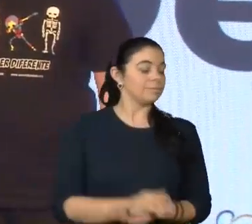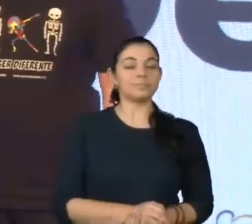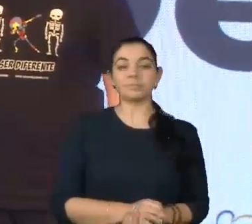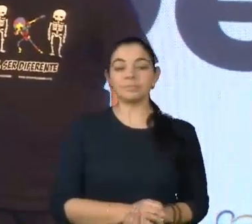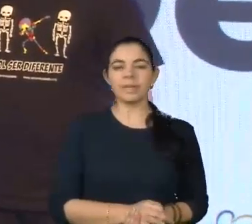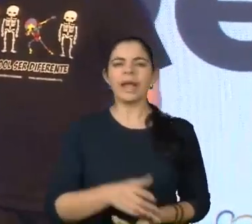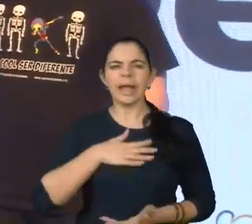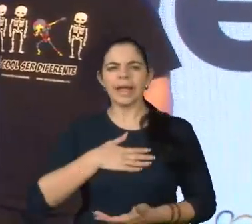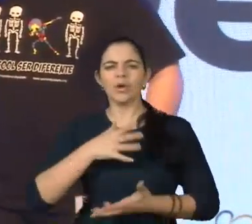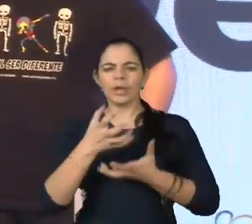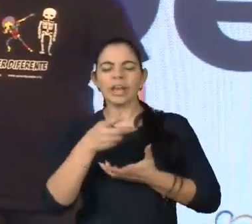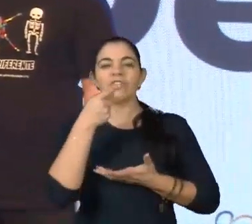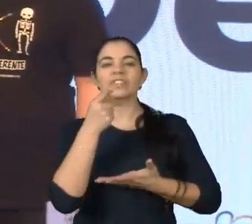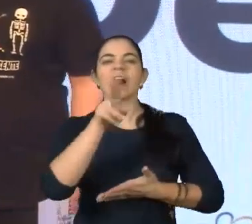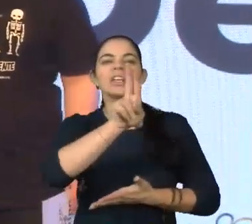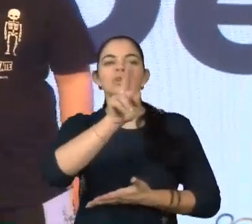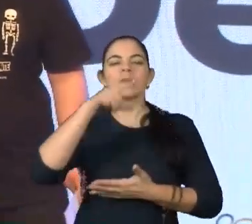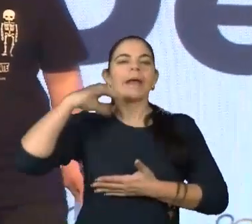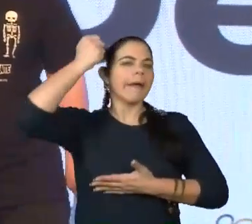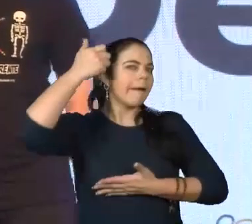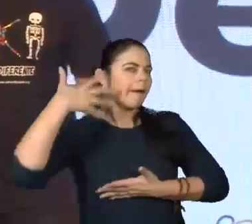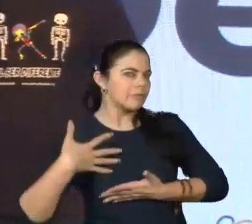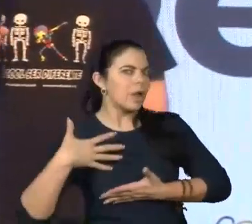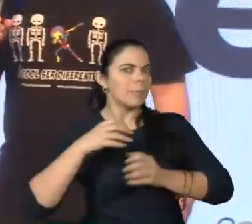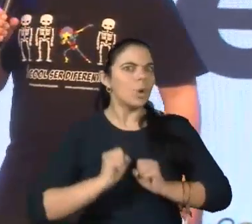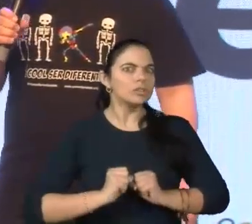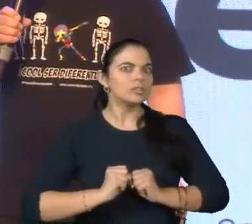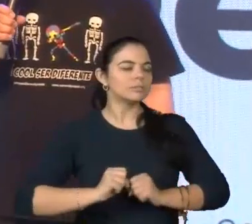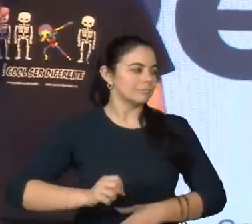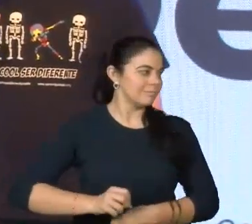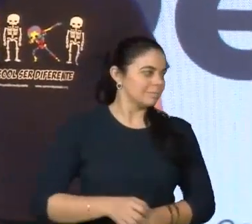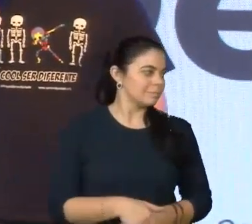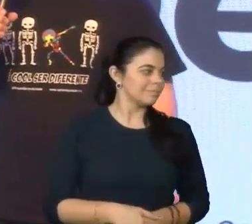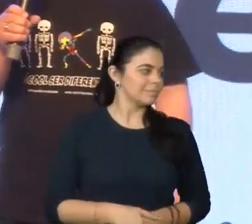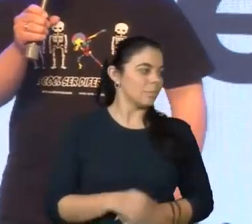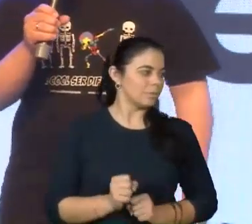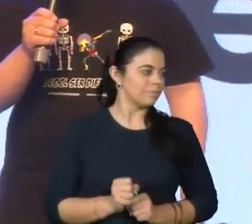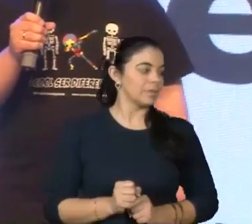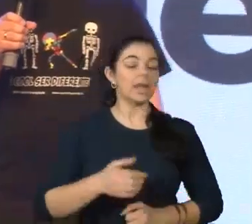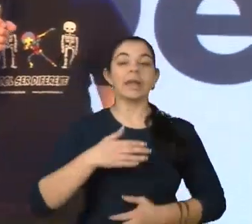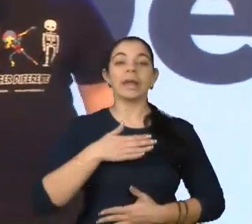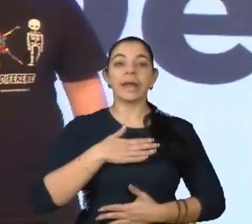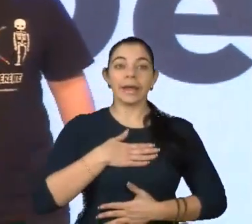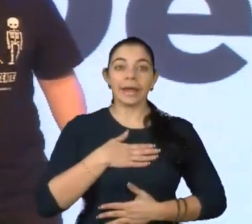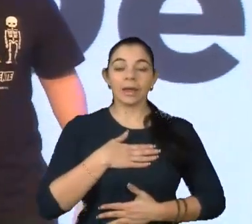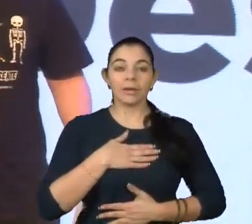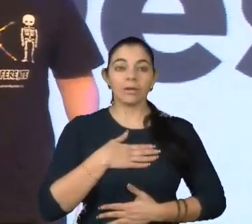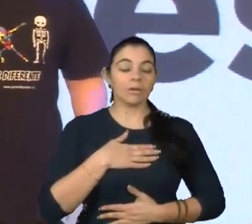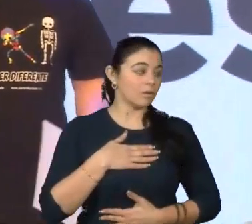Gui, eu queria que você se descrevesse para as pessoas que estão te vendo. Você pode se descrever? É o seguinte, gente,